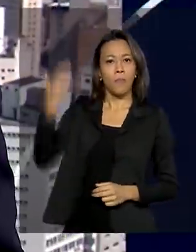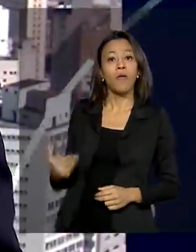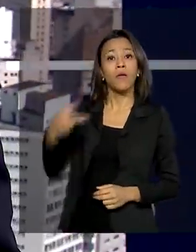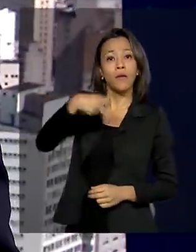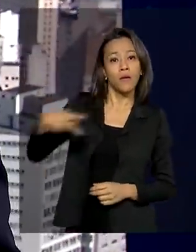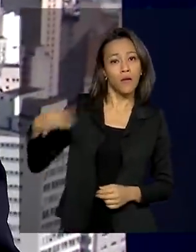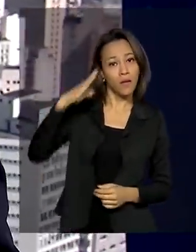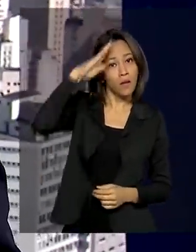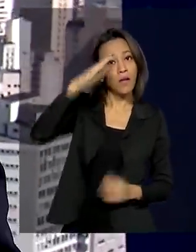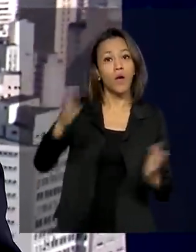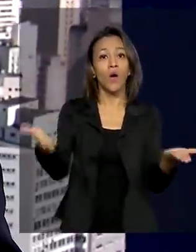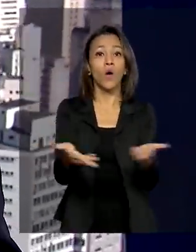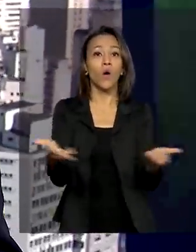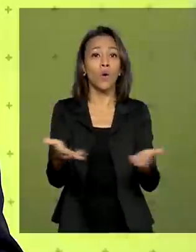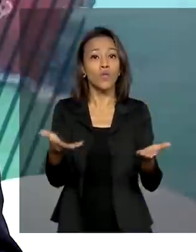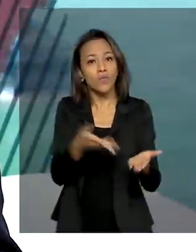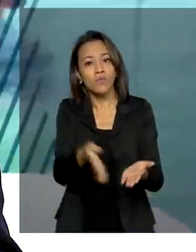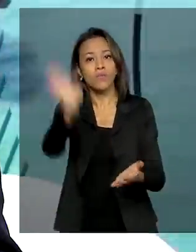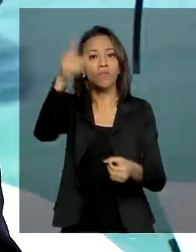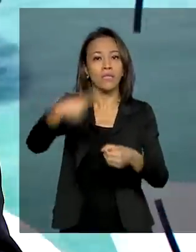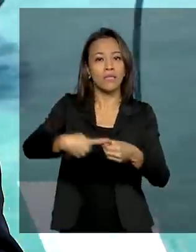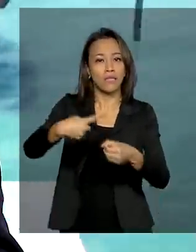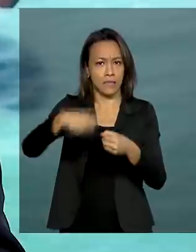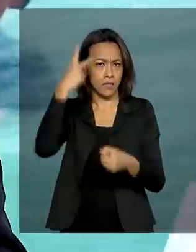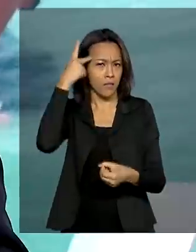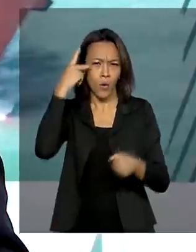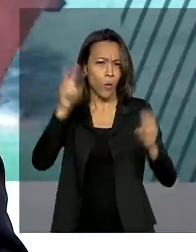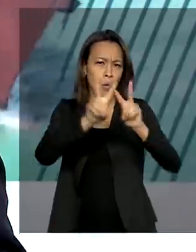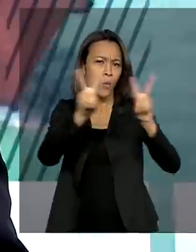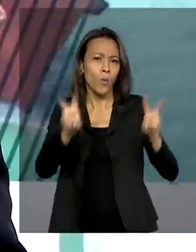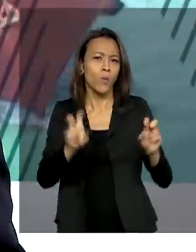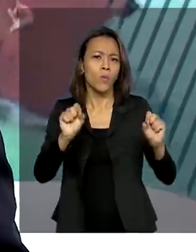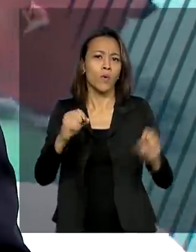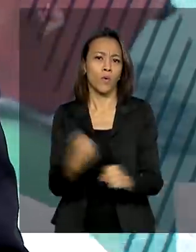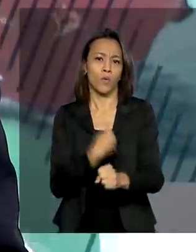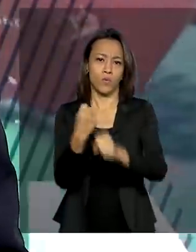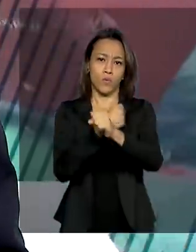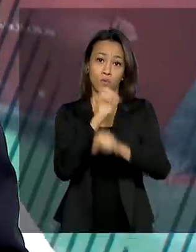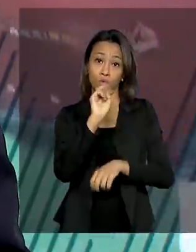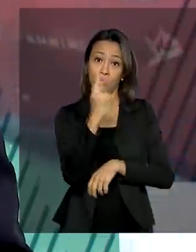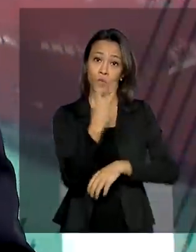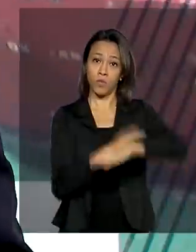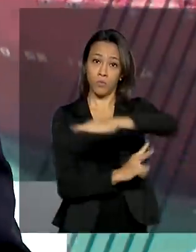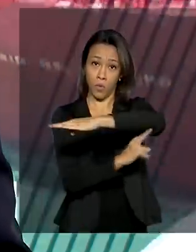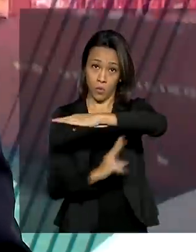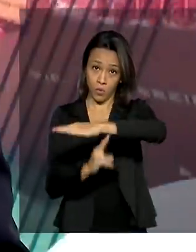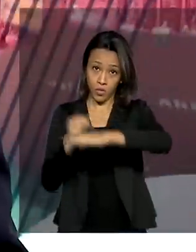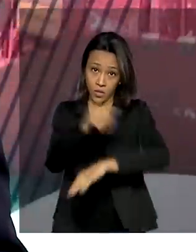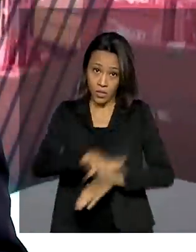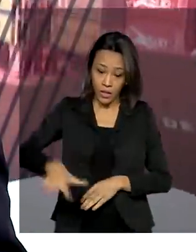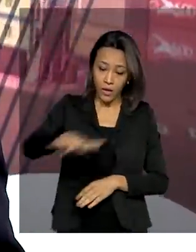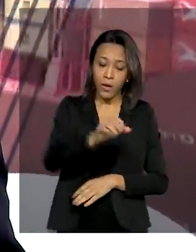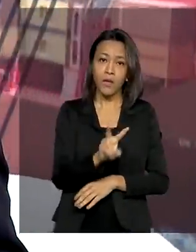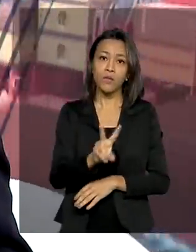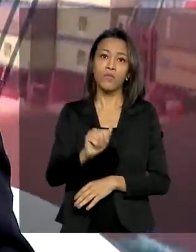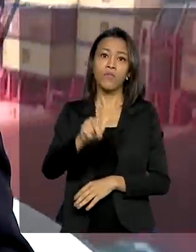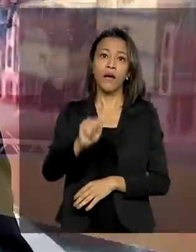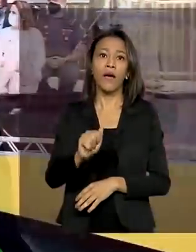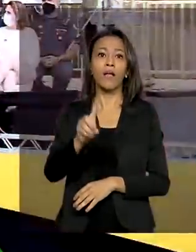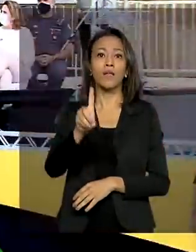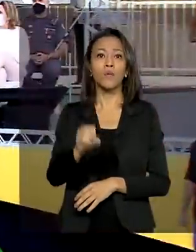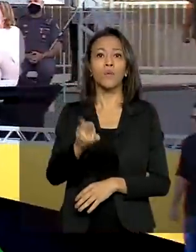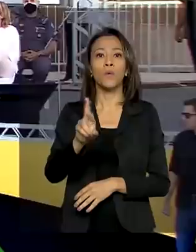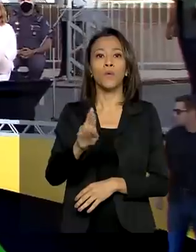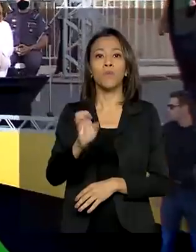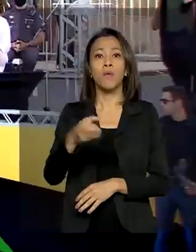Jair Bolsonaro está hoje no interior de São Paulo para tratar sobre a construção de duas pontes no Vale do Ribeira. Pela manhã, ele